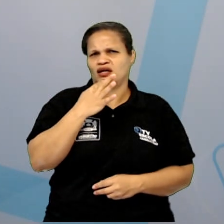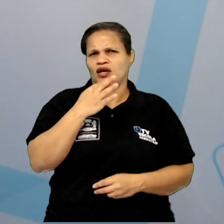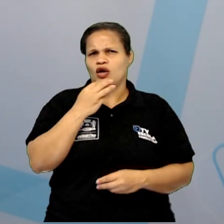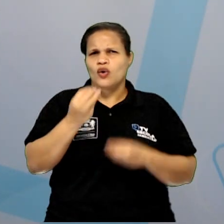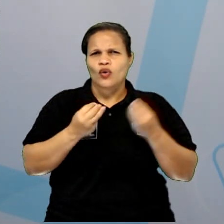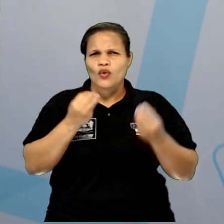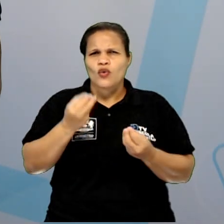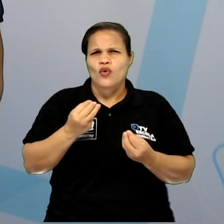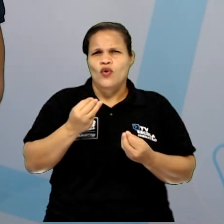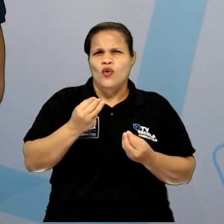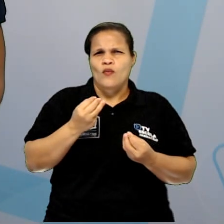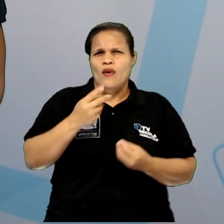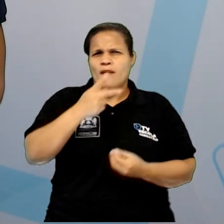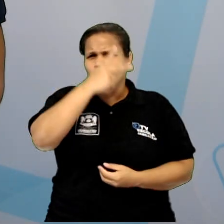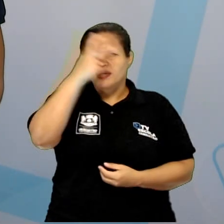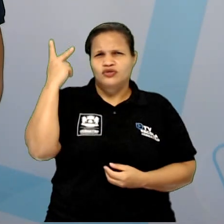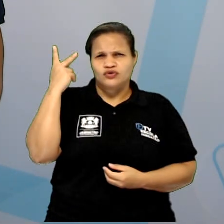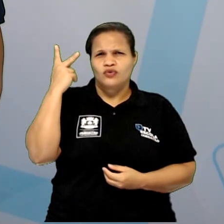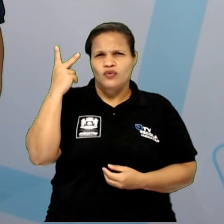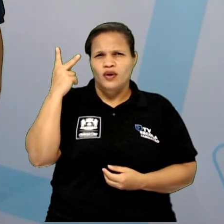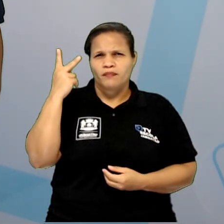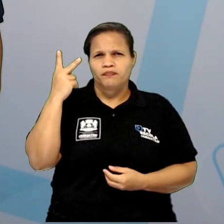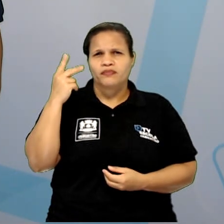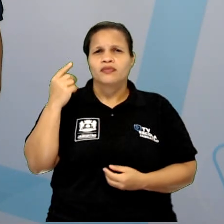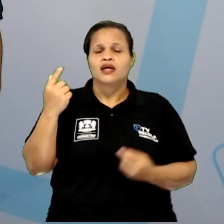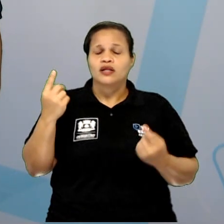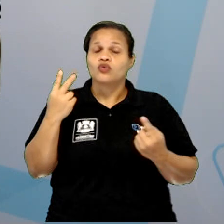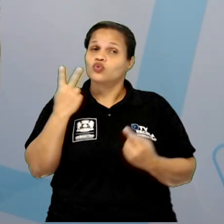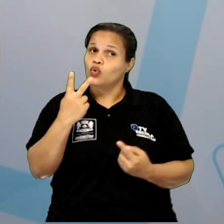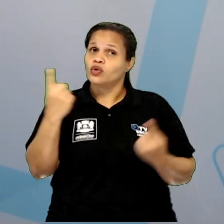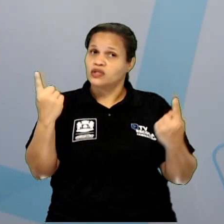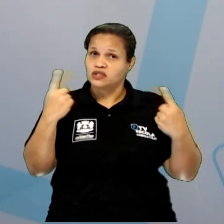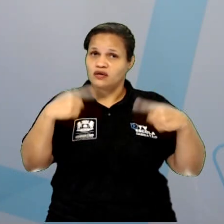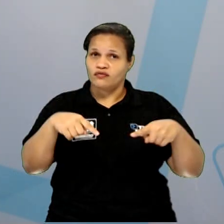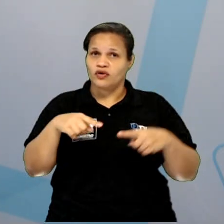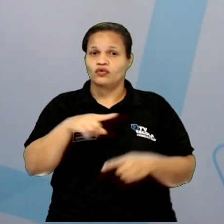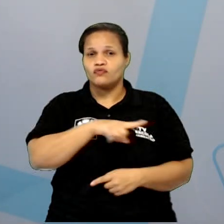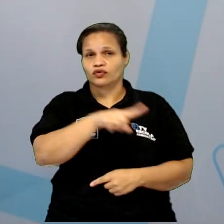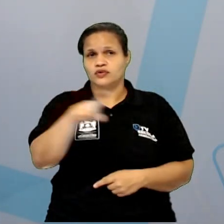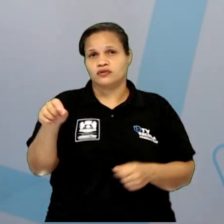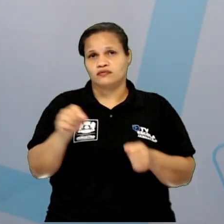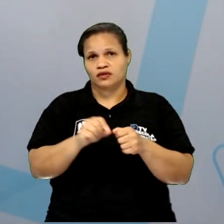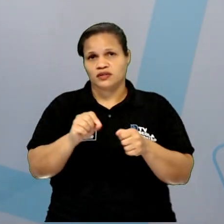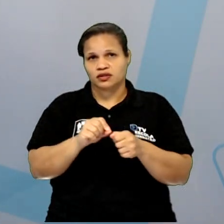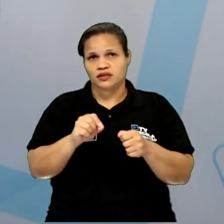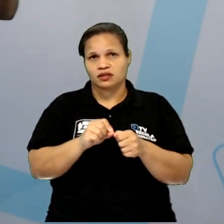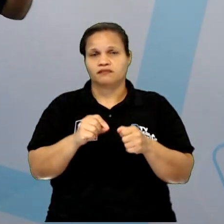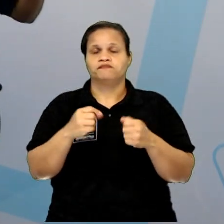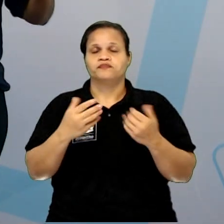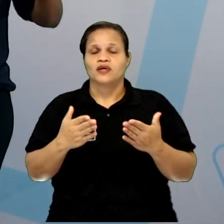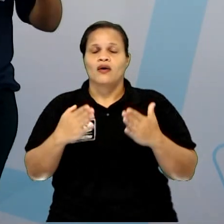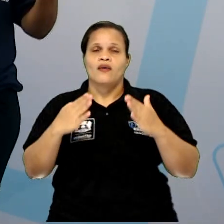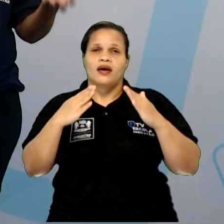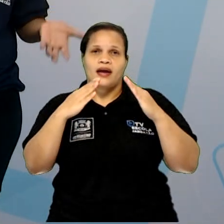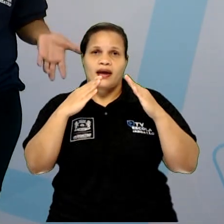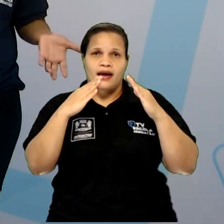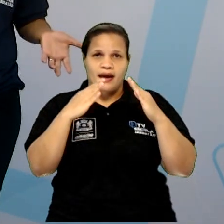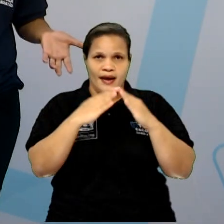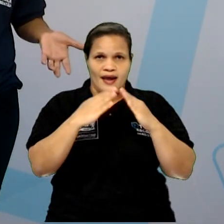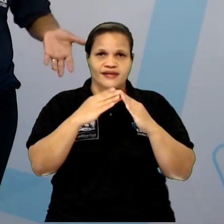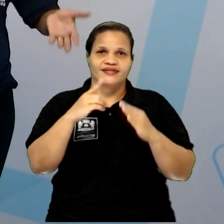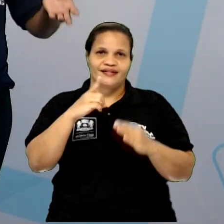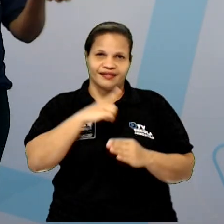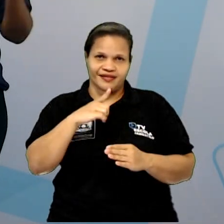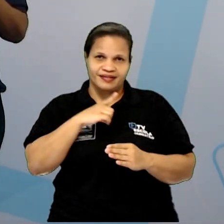a preservação da sua própria história. Então, eu tenho dois desafios aqui que vocês podem escolher o fazer. Eu tenho em casa uma caixa que eu chamo de lixão.